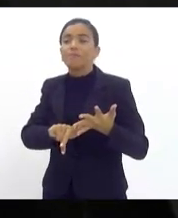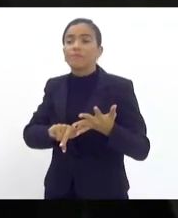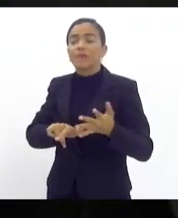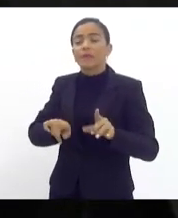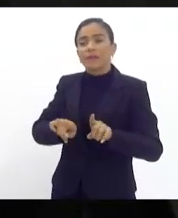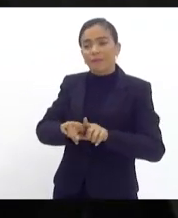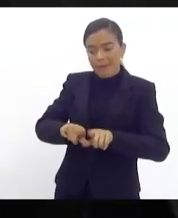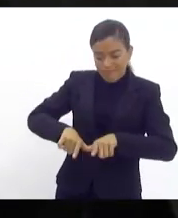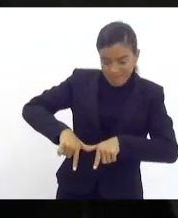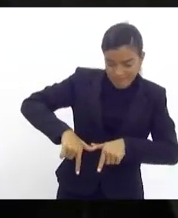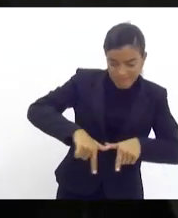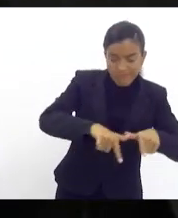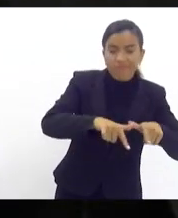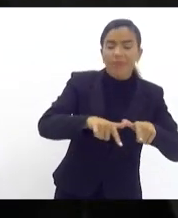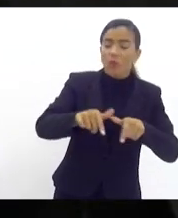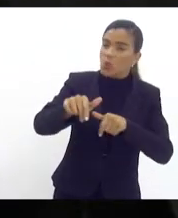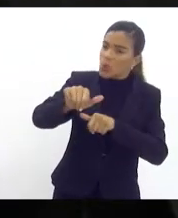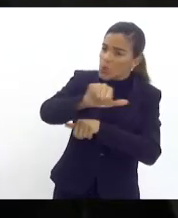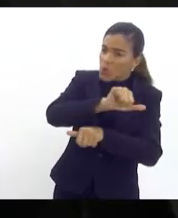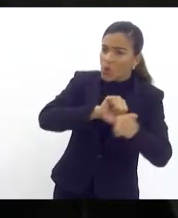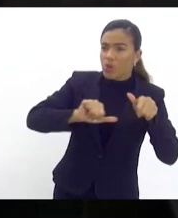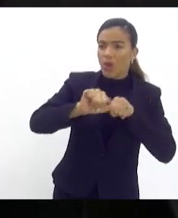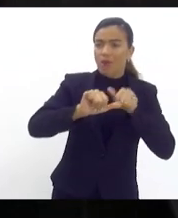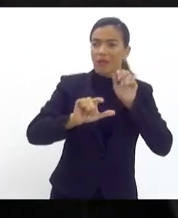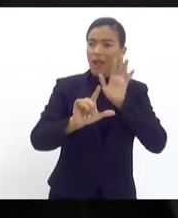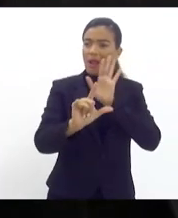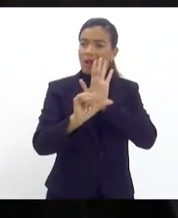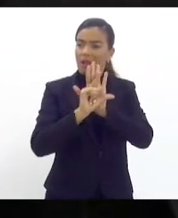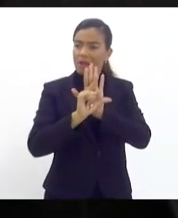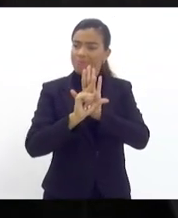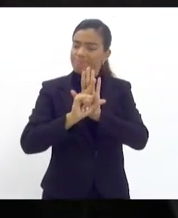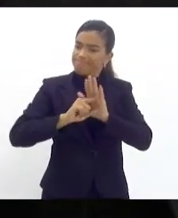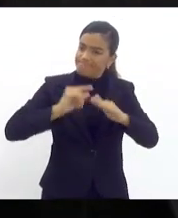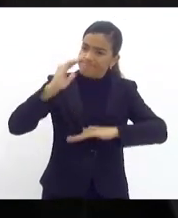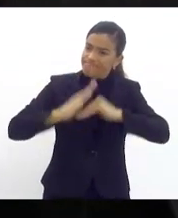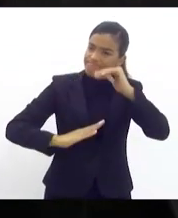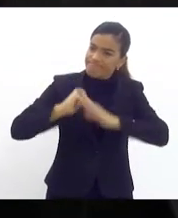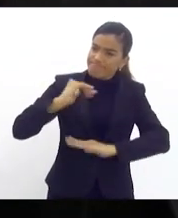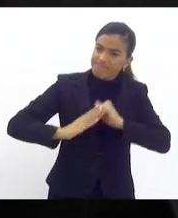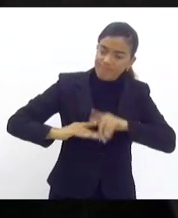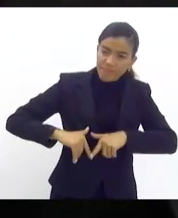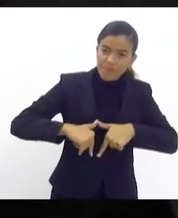efetiva e torna essa lei na prática